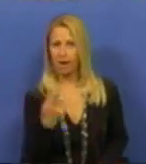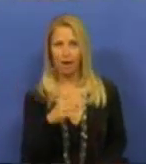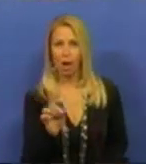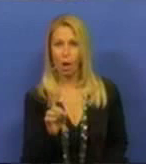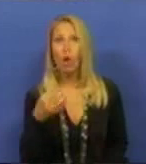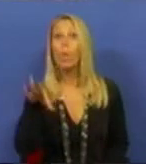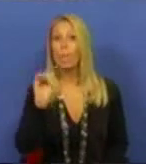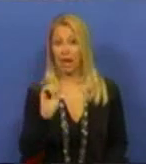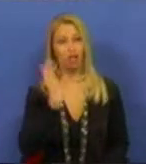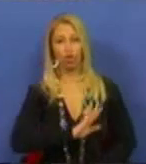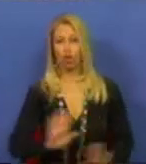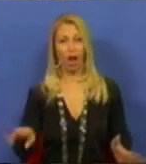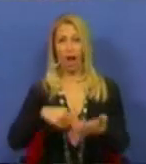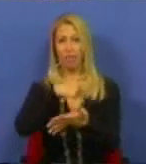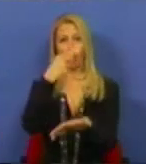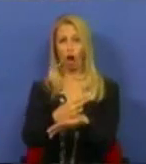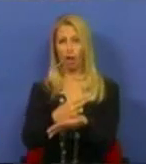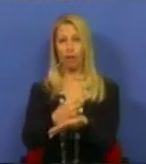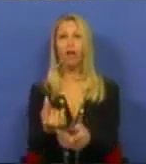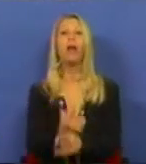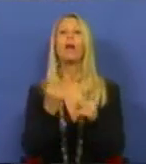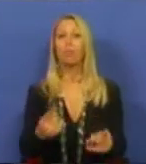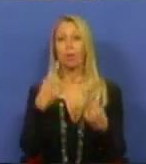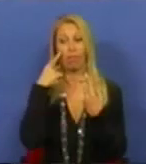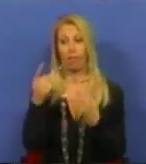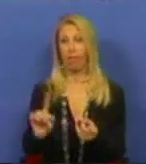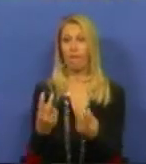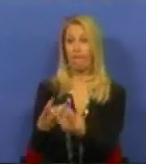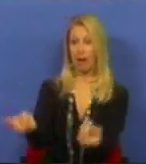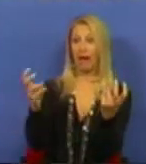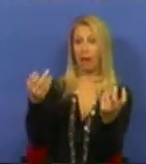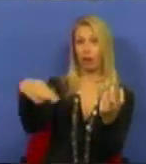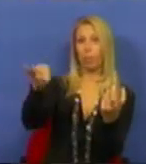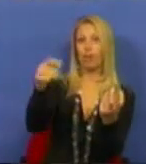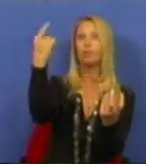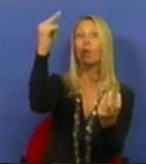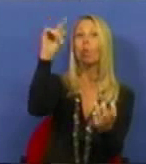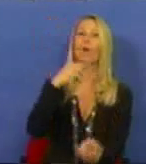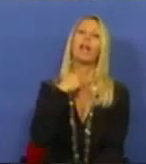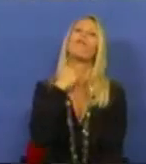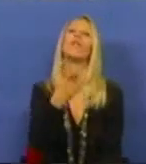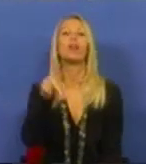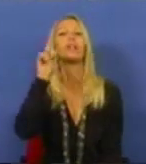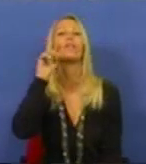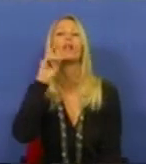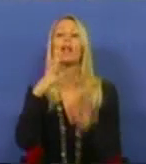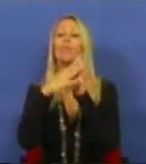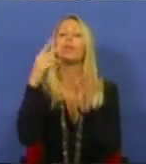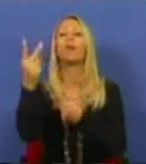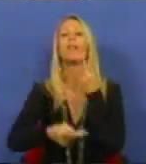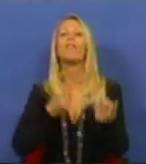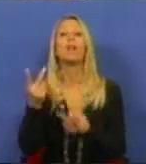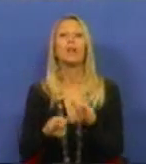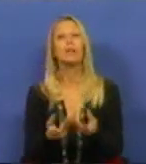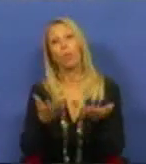já está derrotado porque não apareceu da bancada do Partido Socialista uma única voz a defender o modelo de avaliação